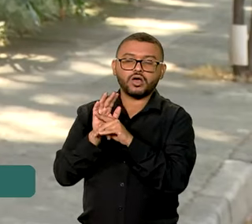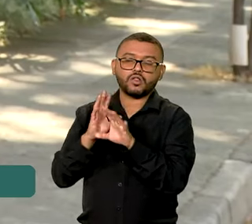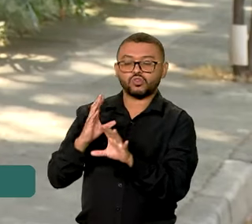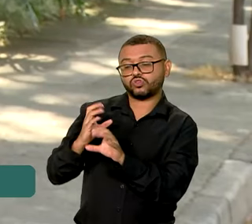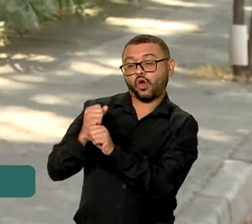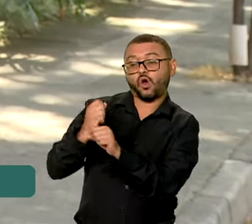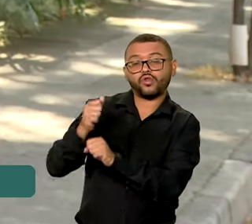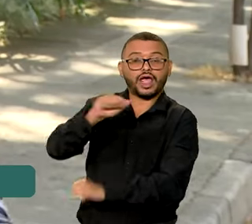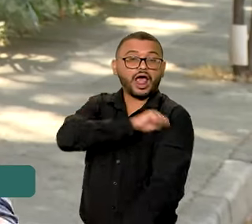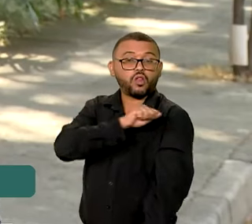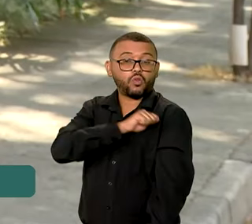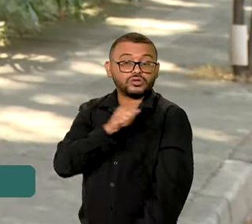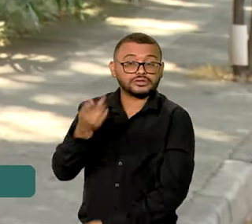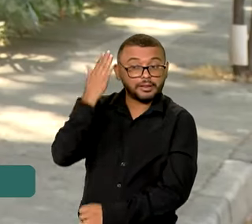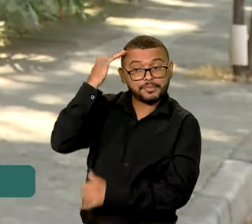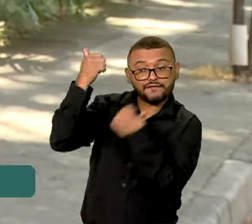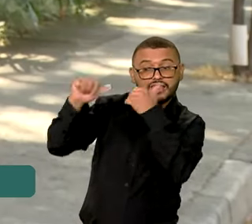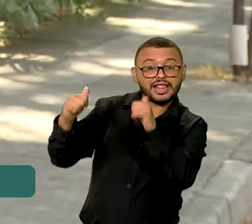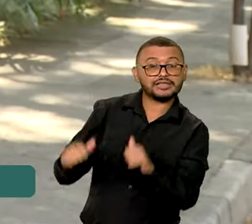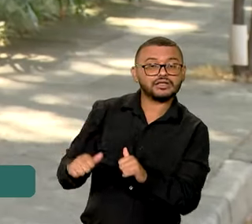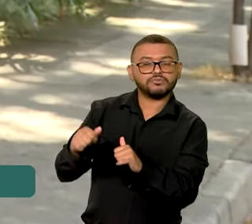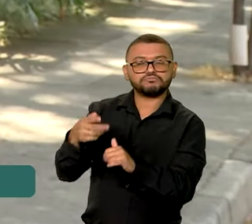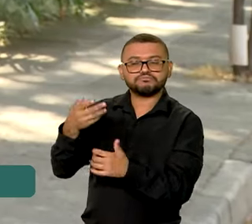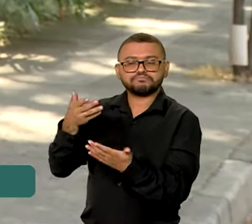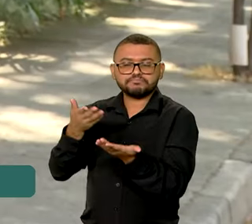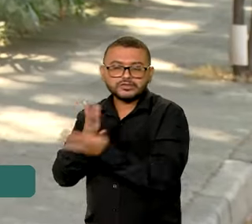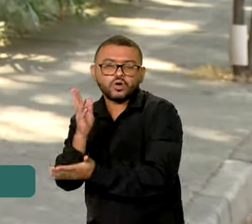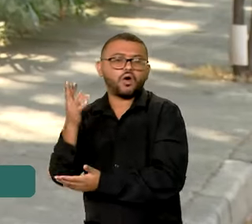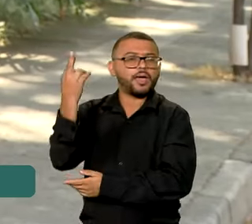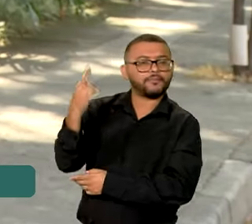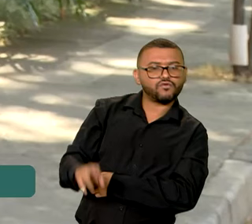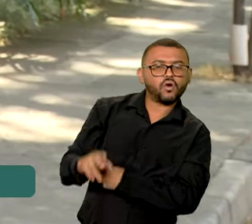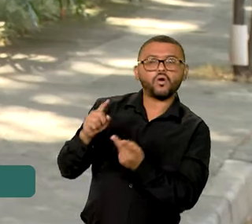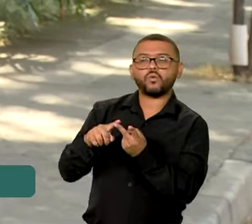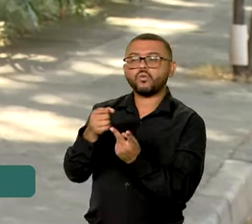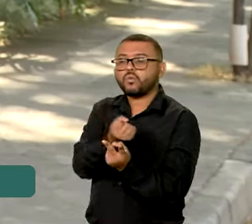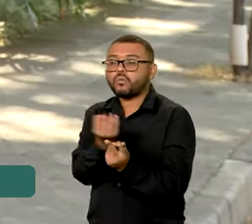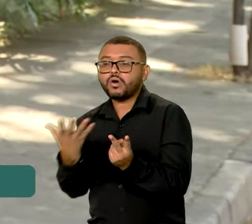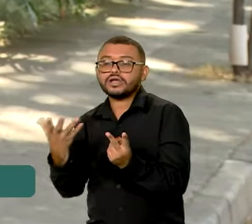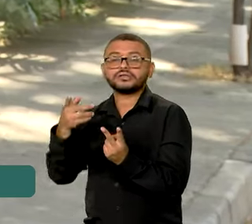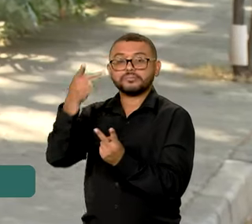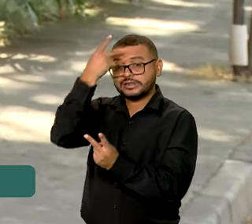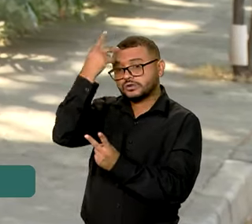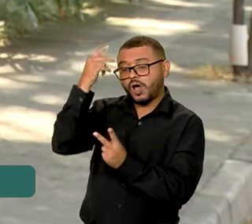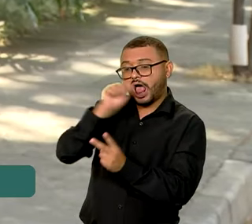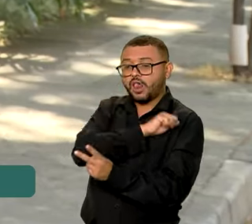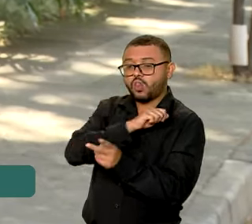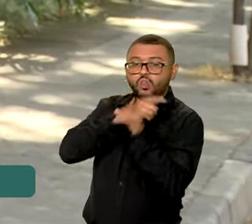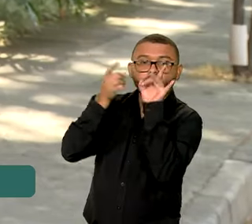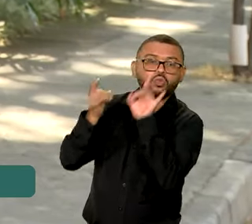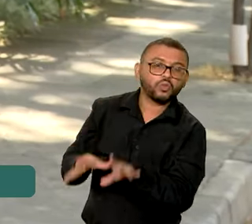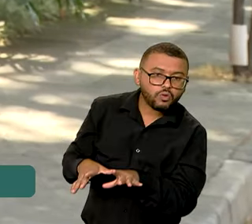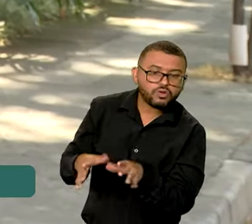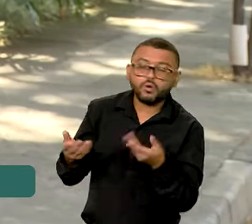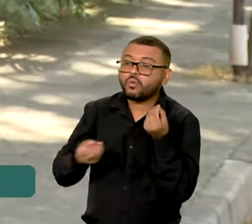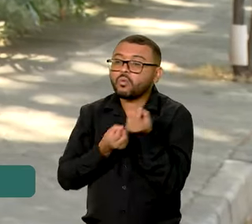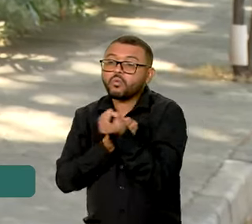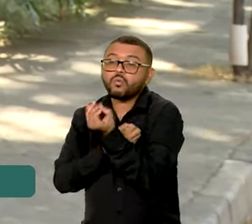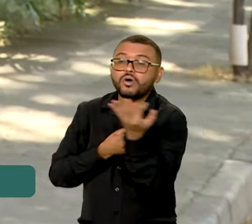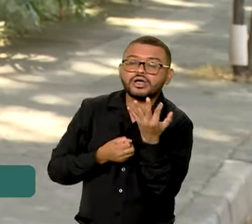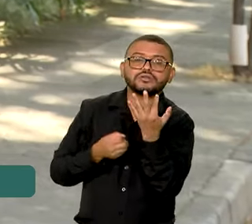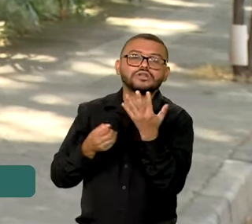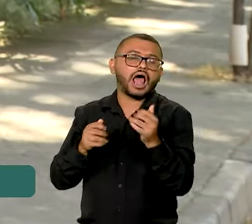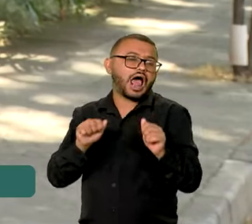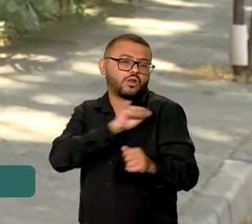desses alunos, sobre aprovados e reprovados, também os alunos que abandonaram as escolas, que foram